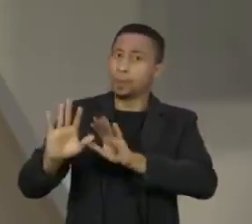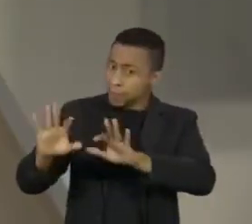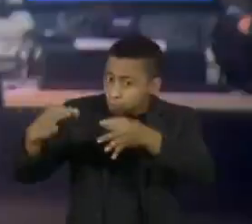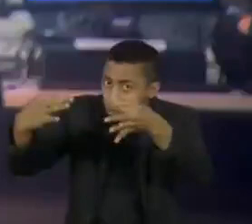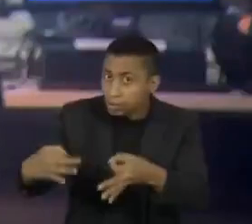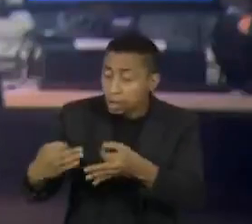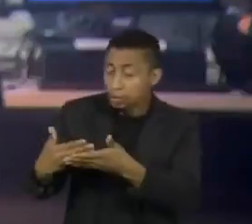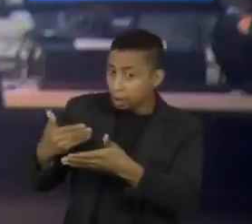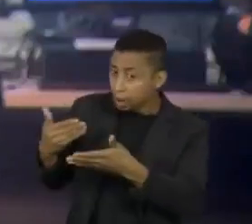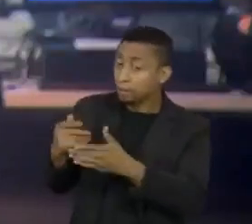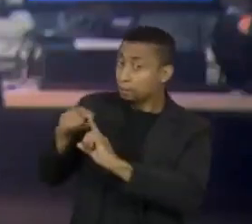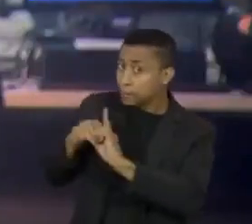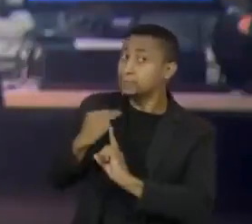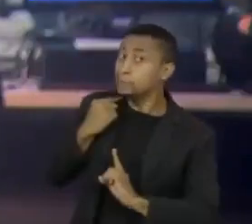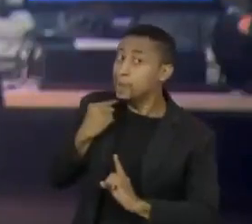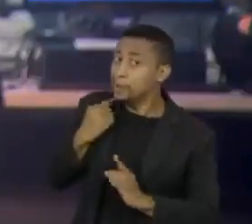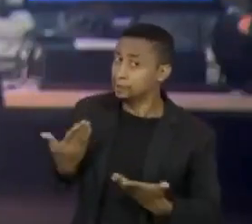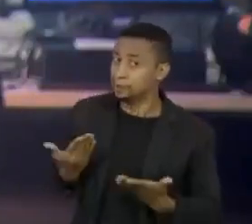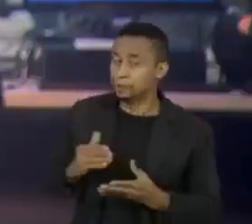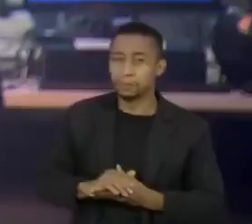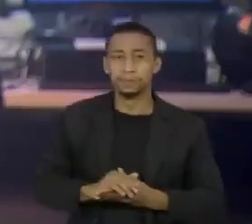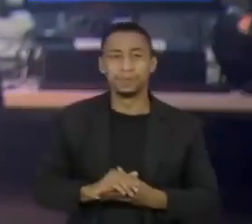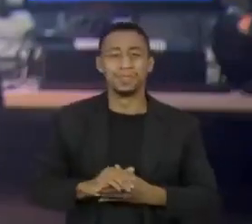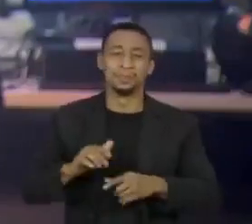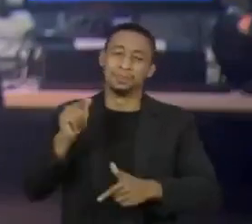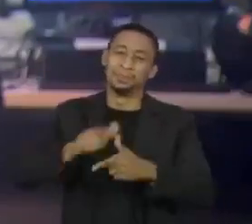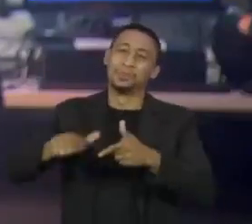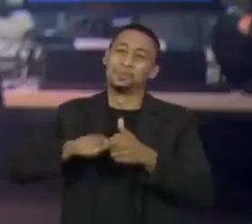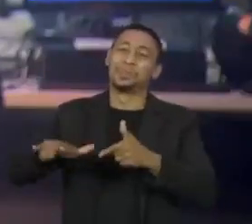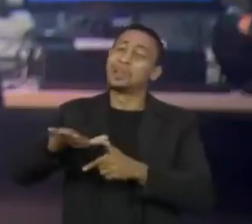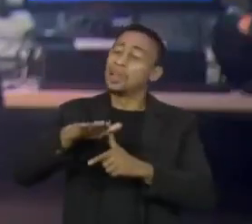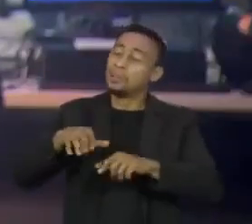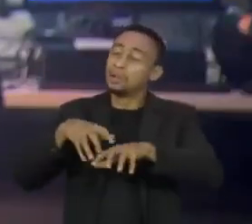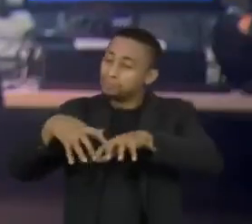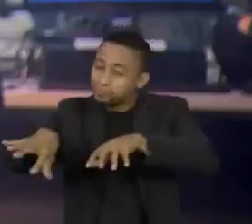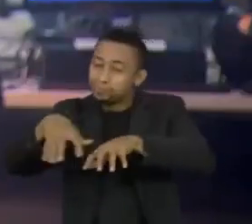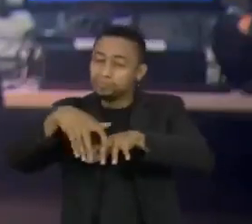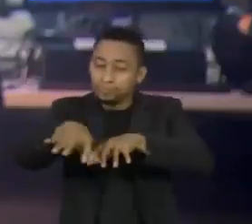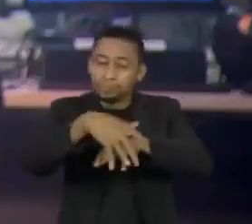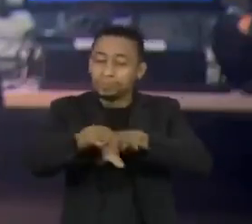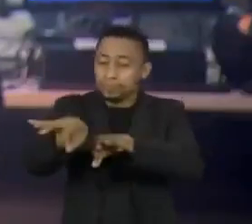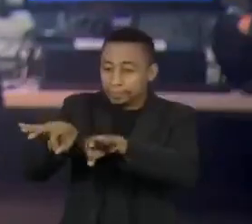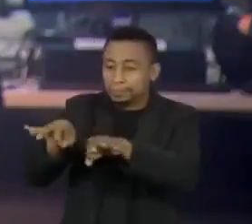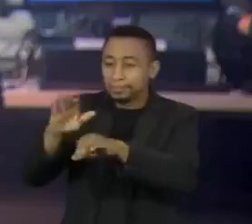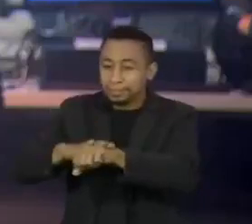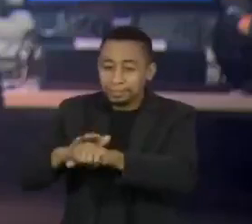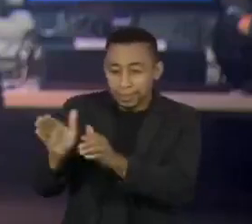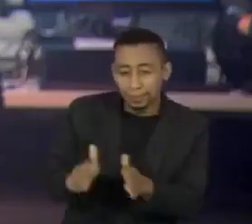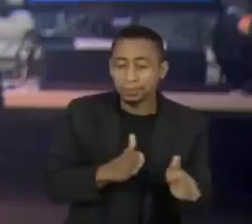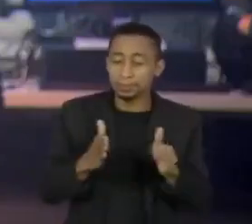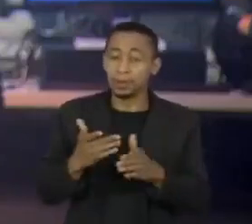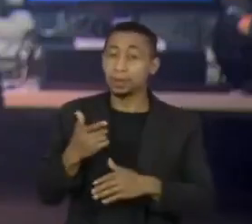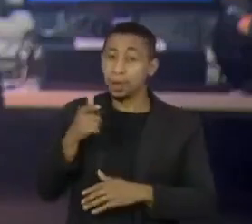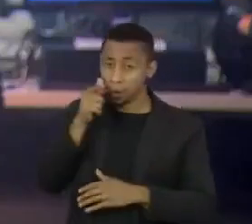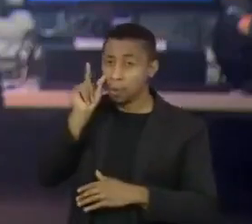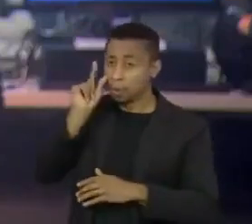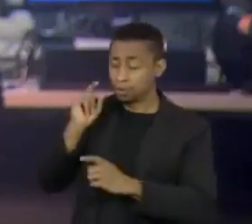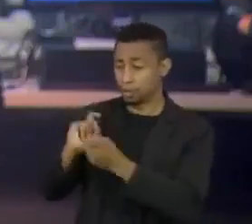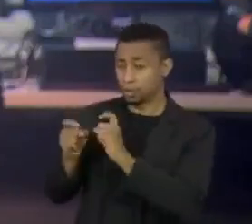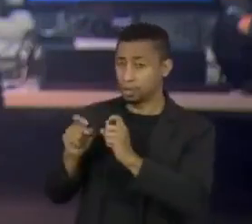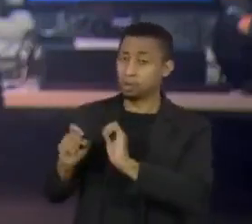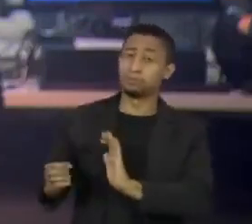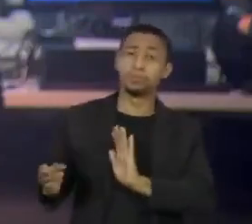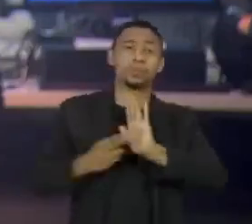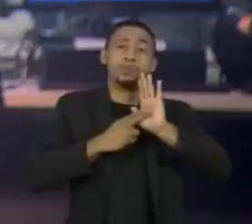agora, em maio. Esse, que é um problema logístico do Plano Nacional de Imunização, foi admitido ontem numa coletiva